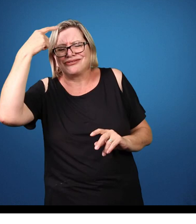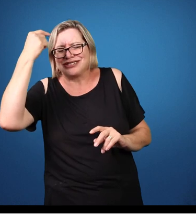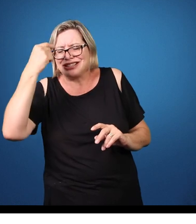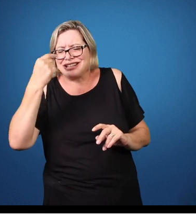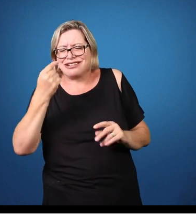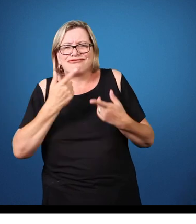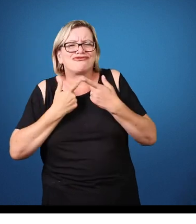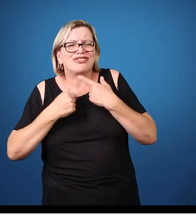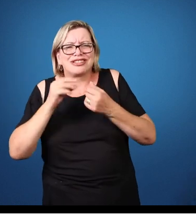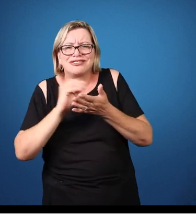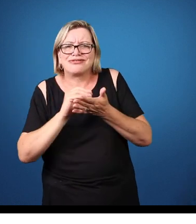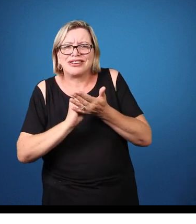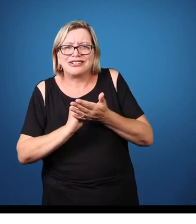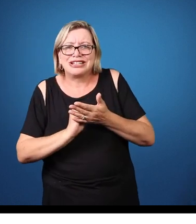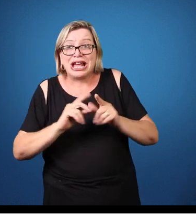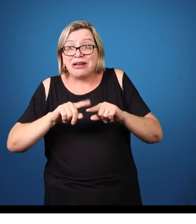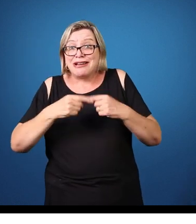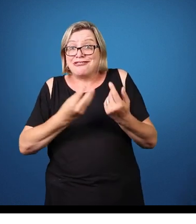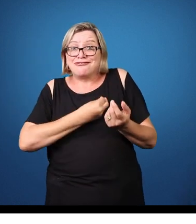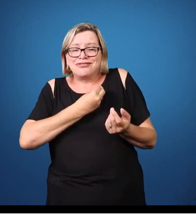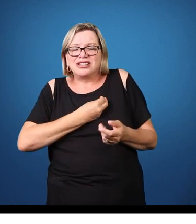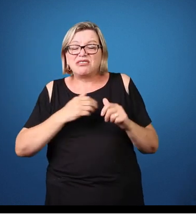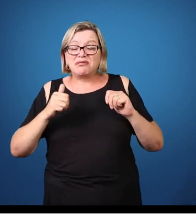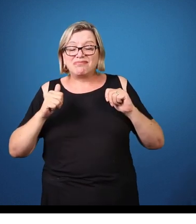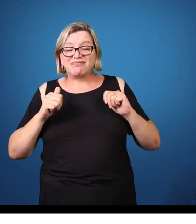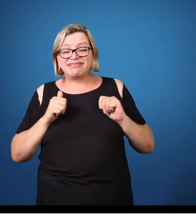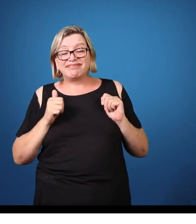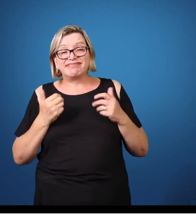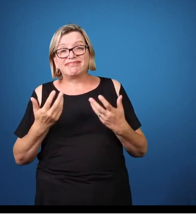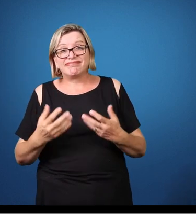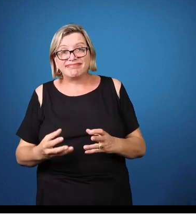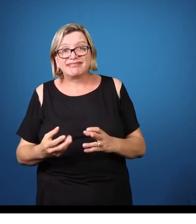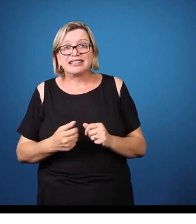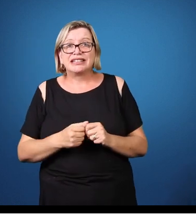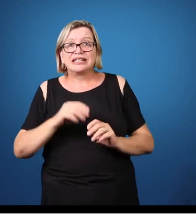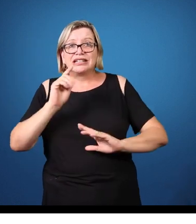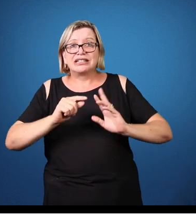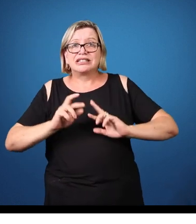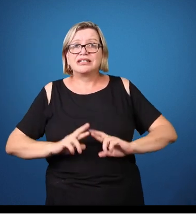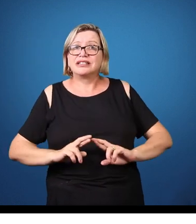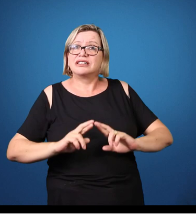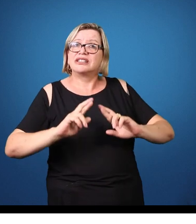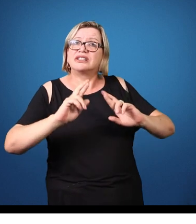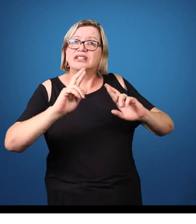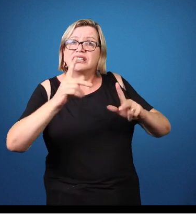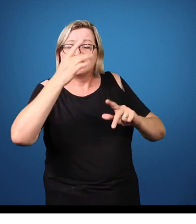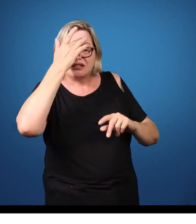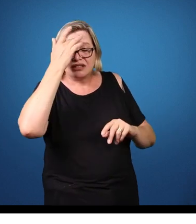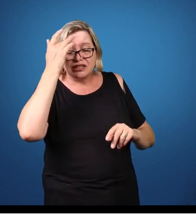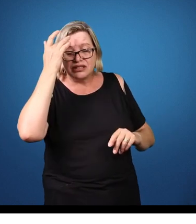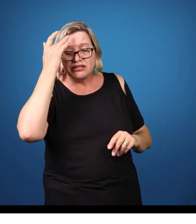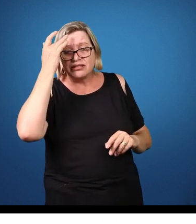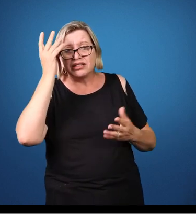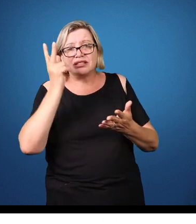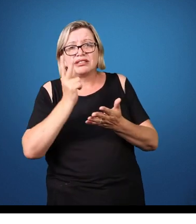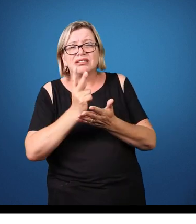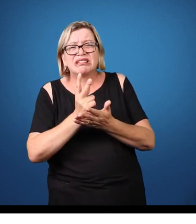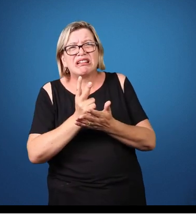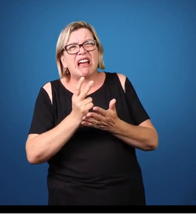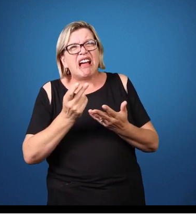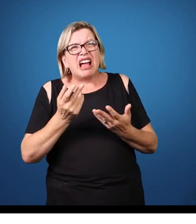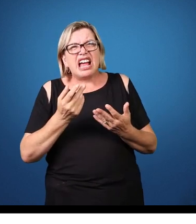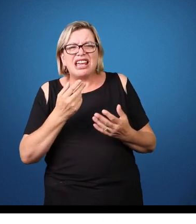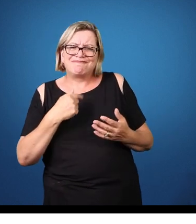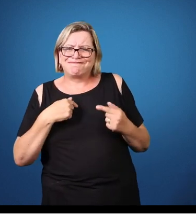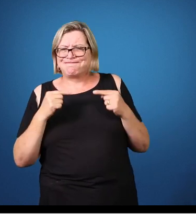Que é diferente daquele que está desanimado com a vida acadêmica, o curso e etc, né? Não